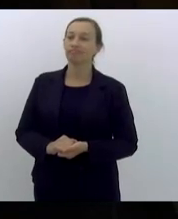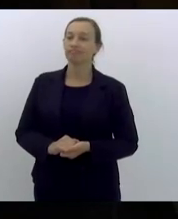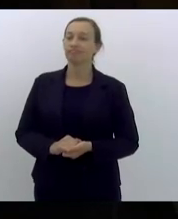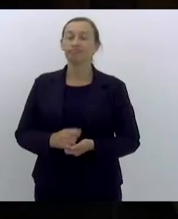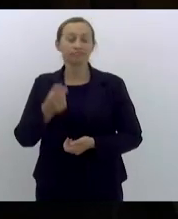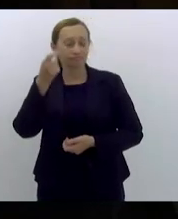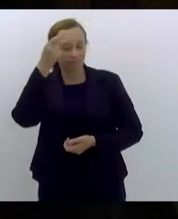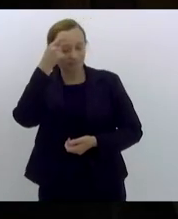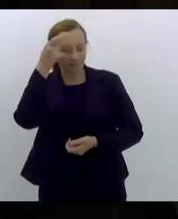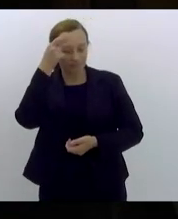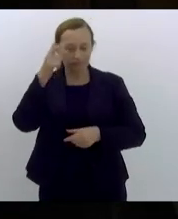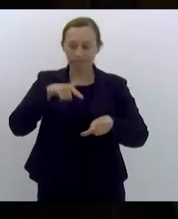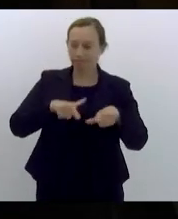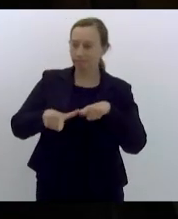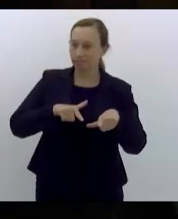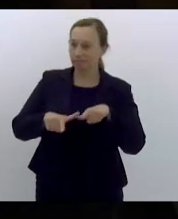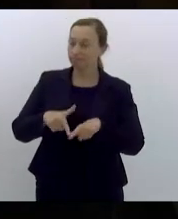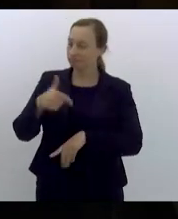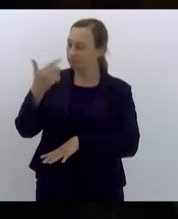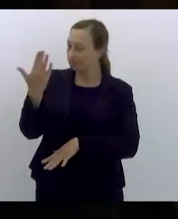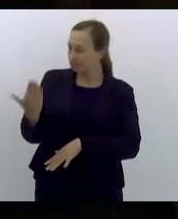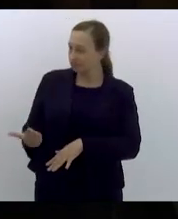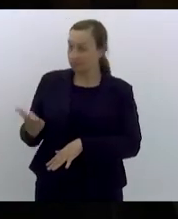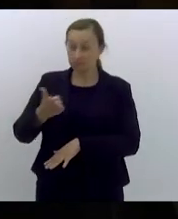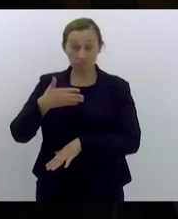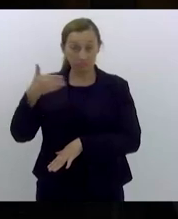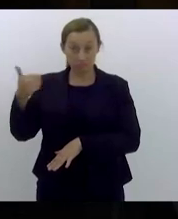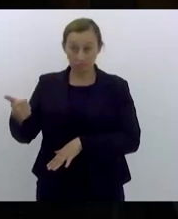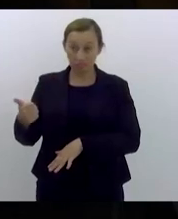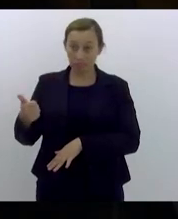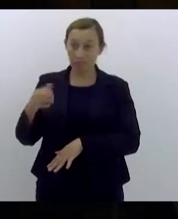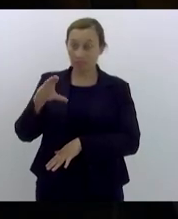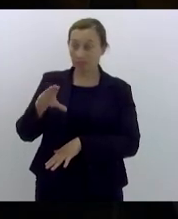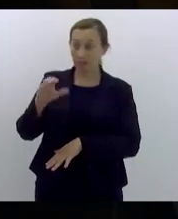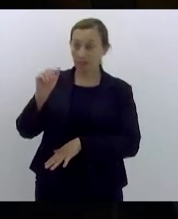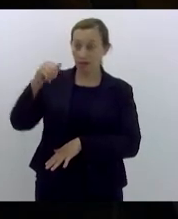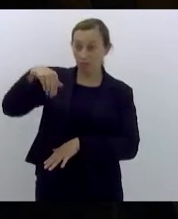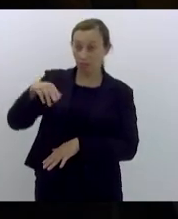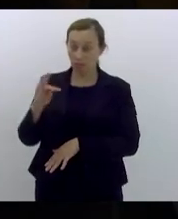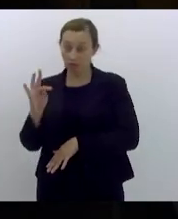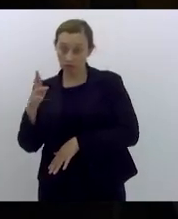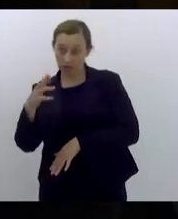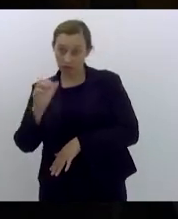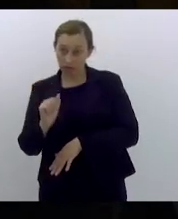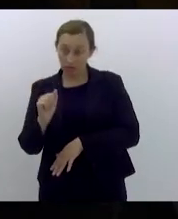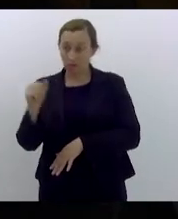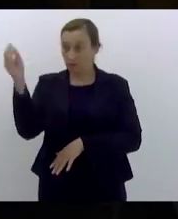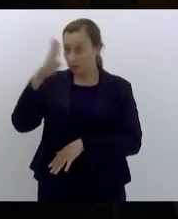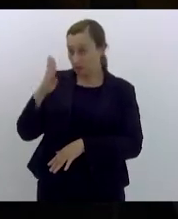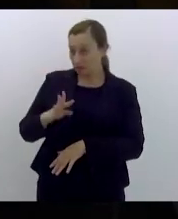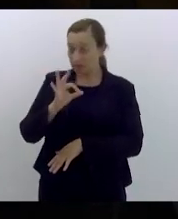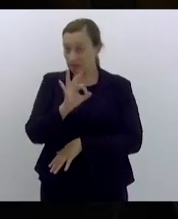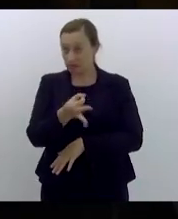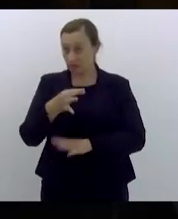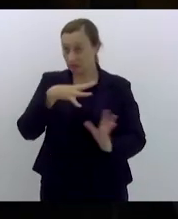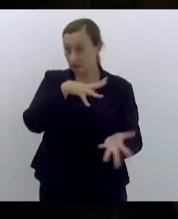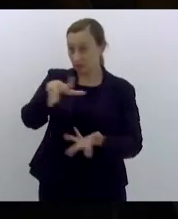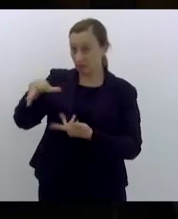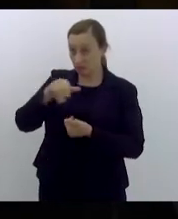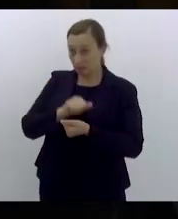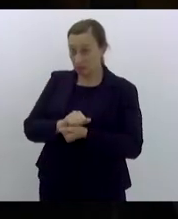memória e pelo trabalho dessa que é uma das maiores camonistas do Brasil e certamente do mundo